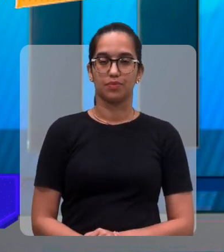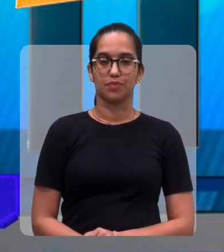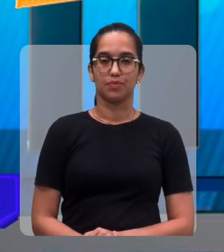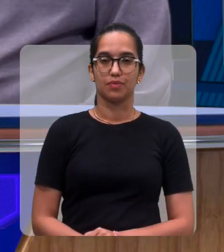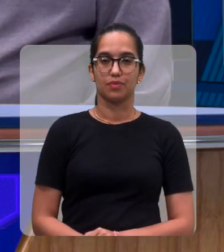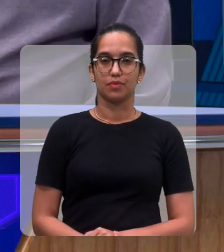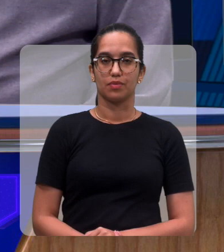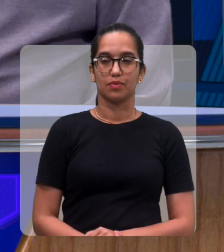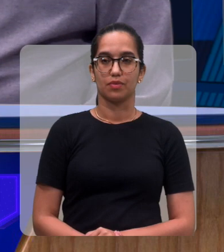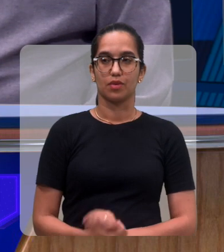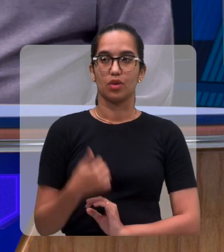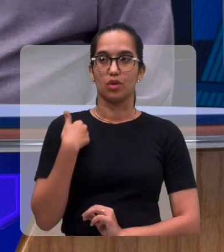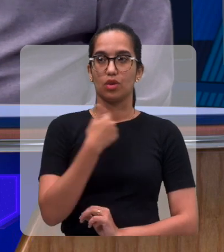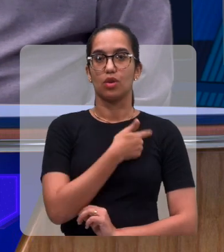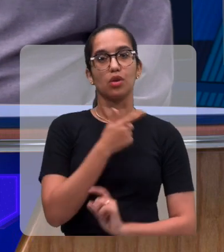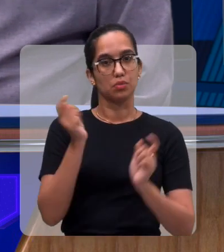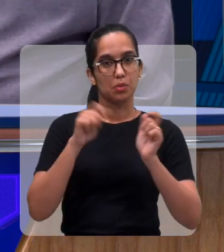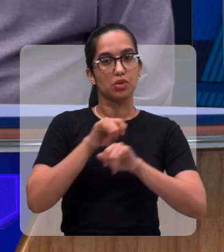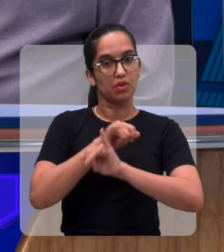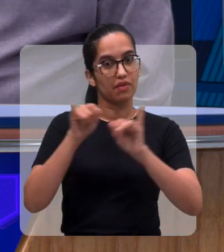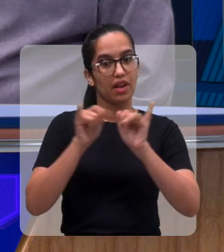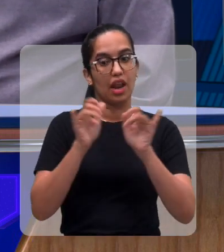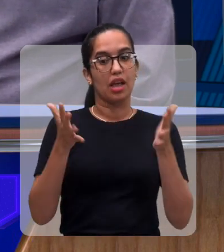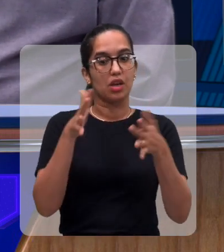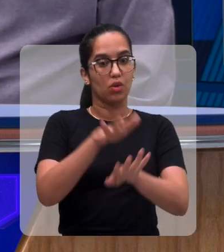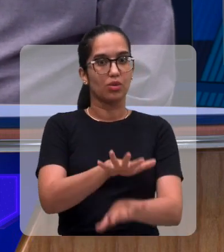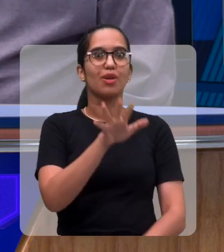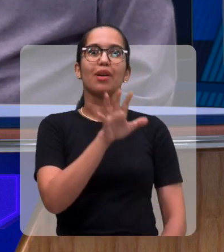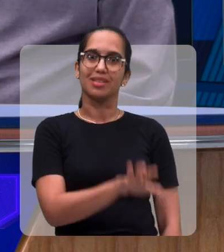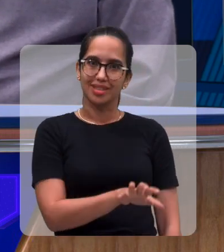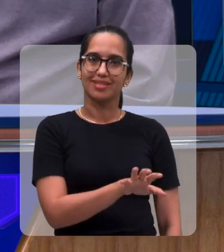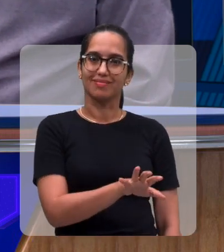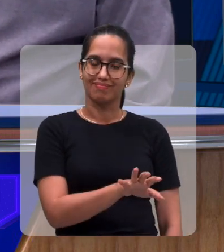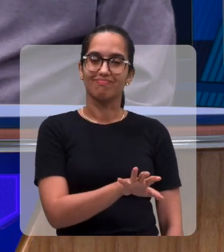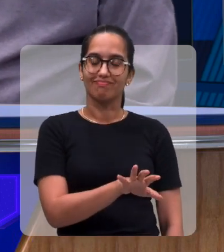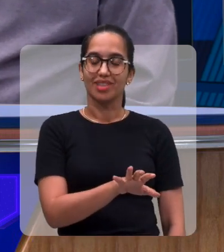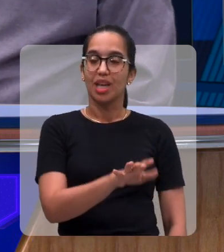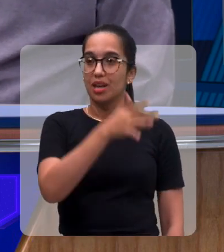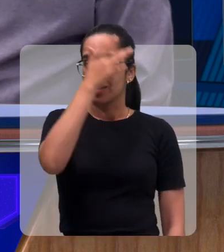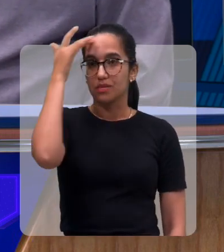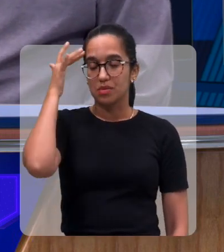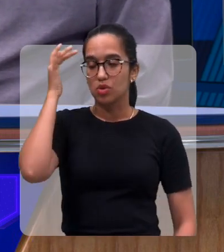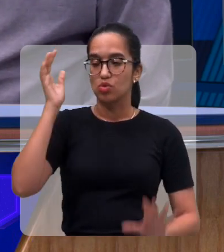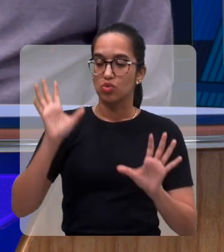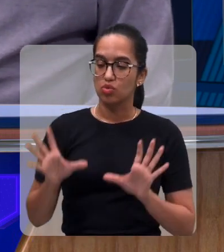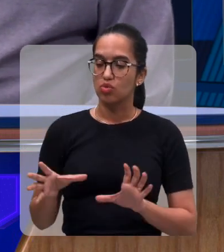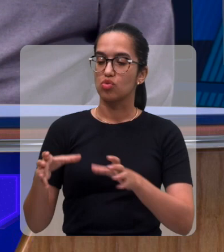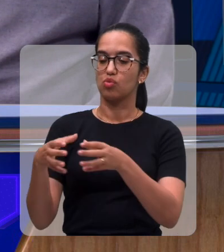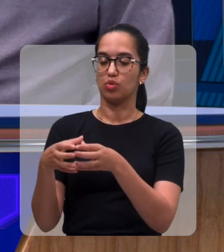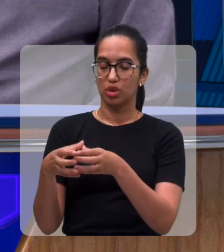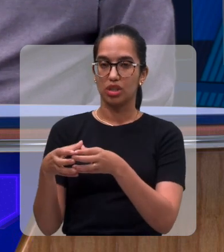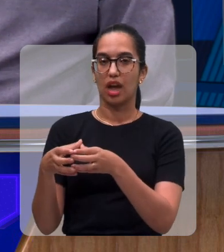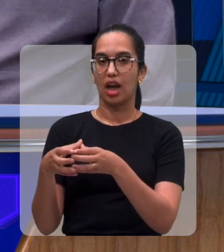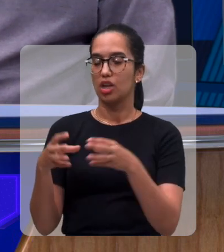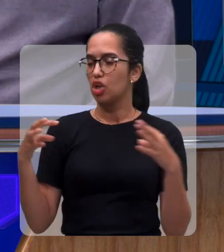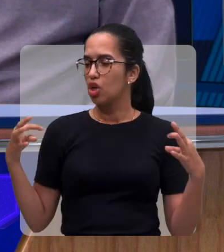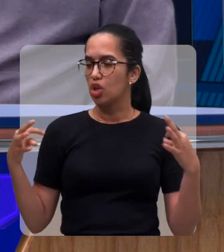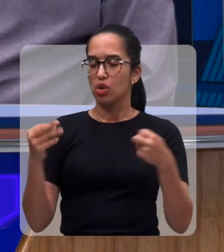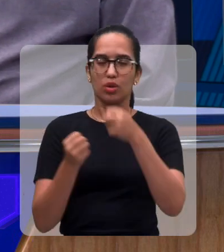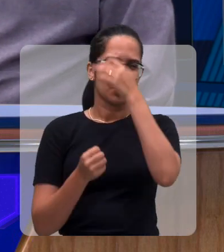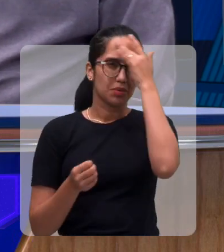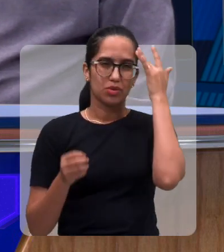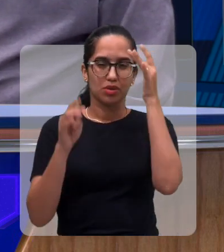podemos determinar como inclusão. Inclusão é exatamente isso, né, Luiz? A participação da comunidade e das pessoas